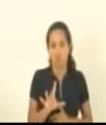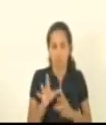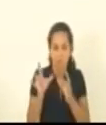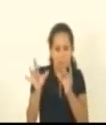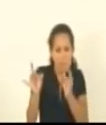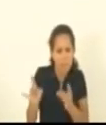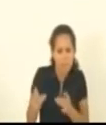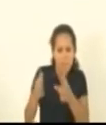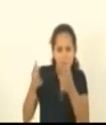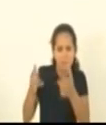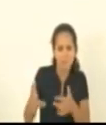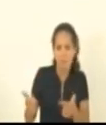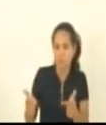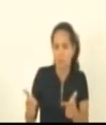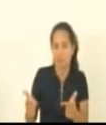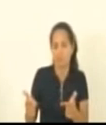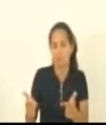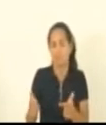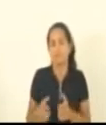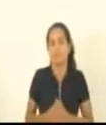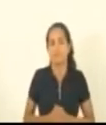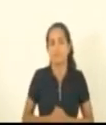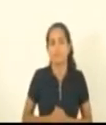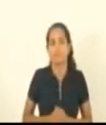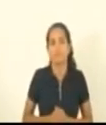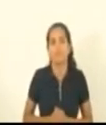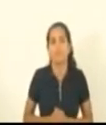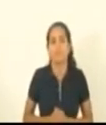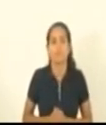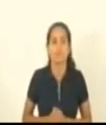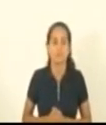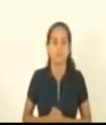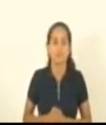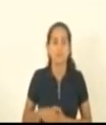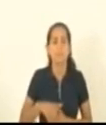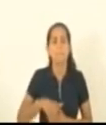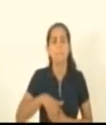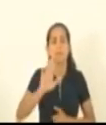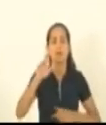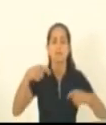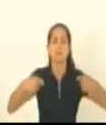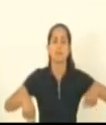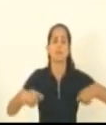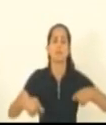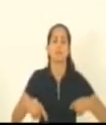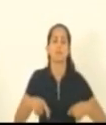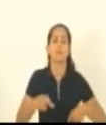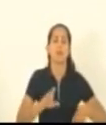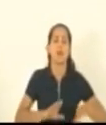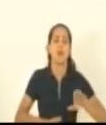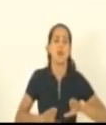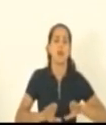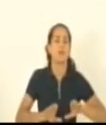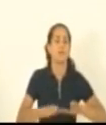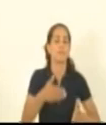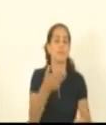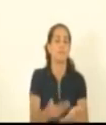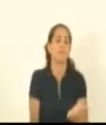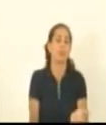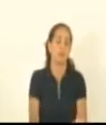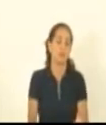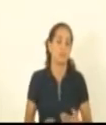deixando de enaltecer o mais necessitado nós perdemos hoje o dia